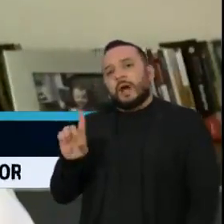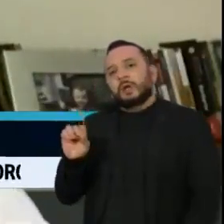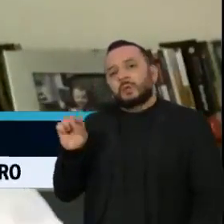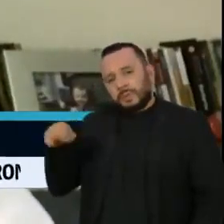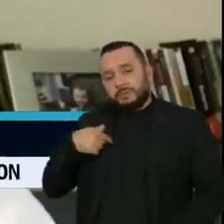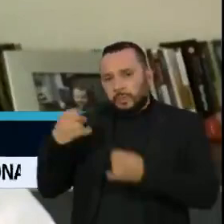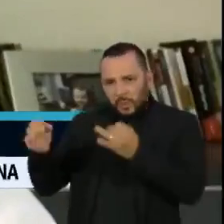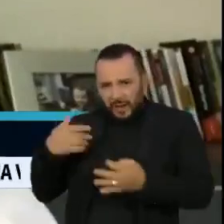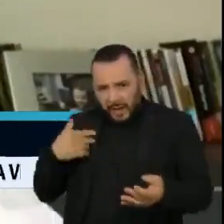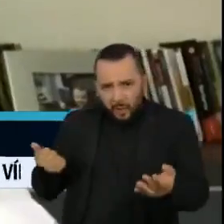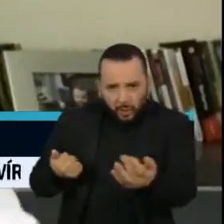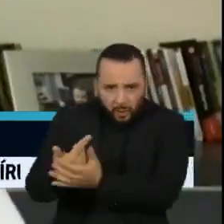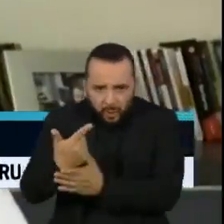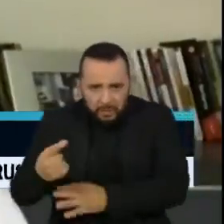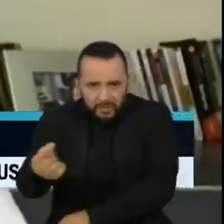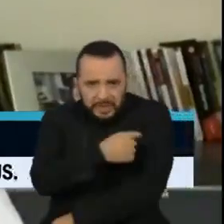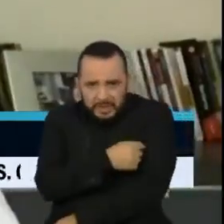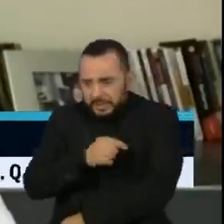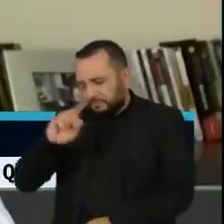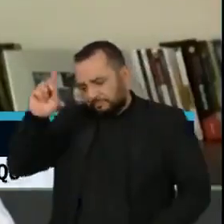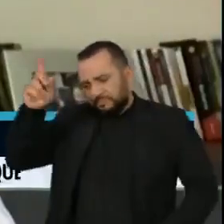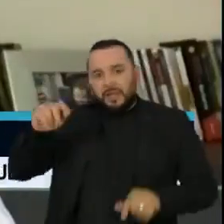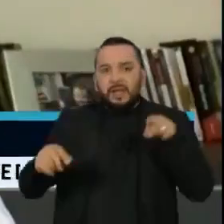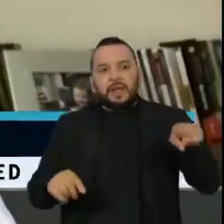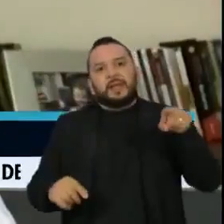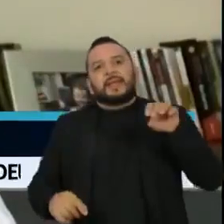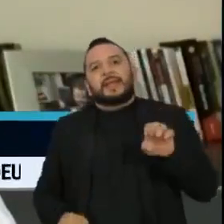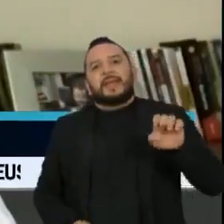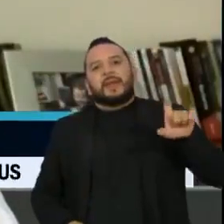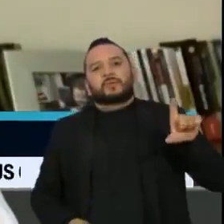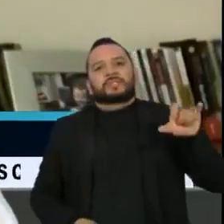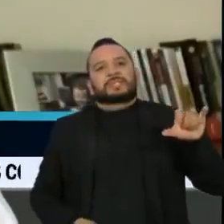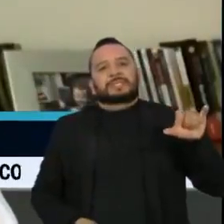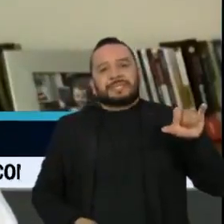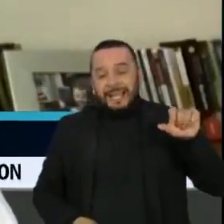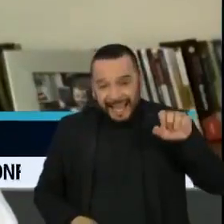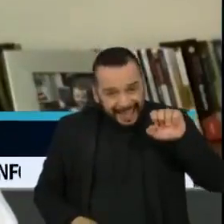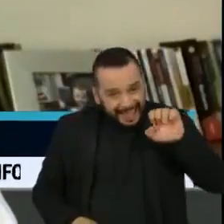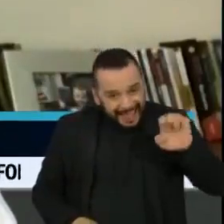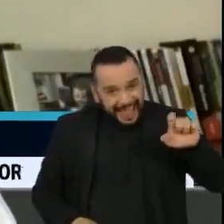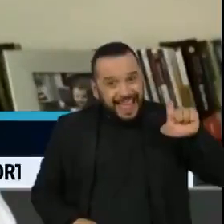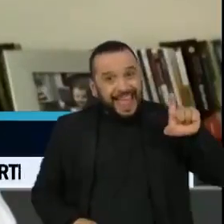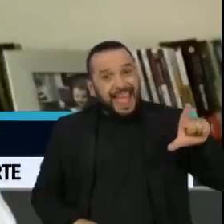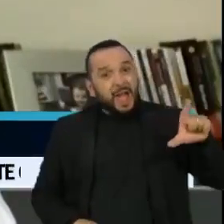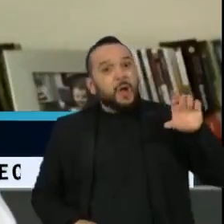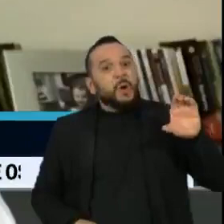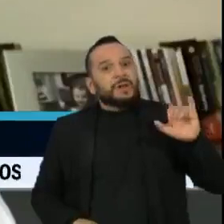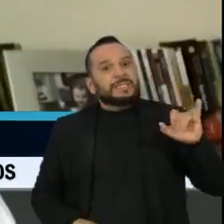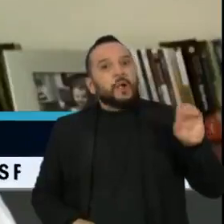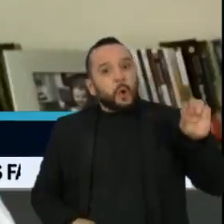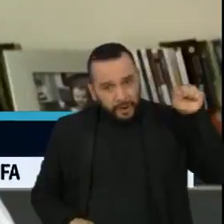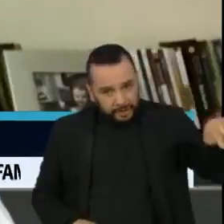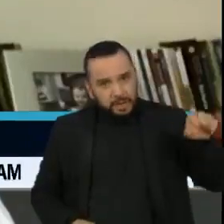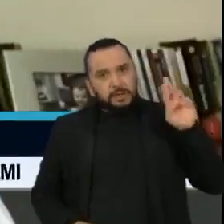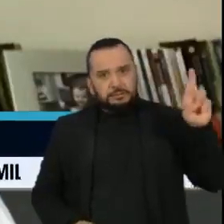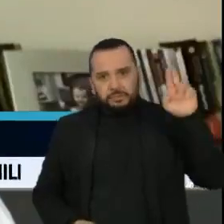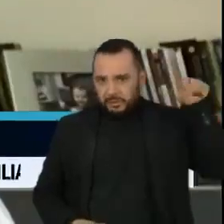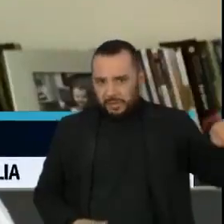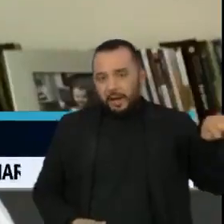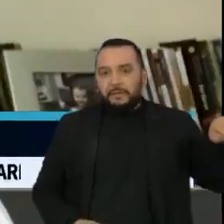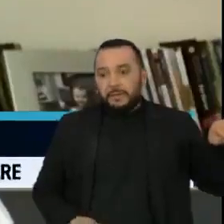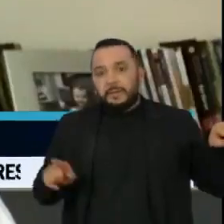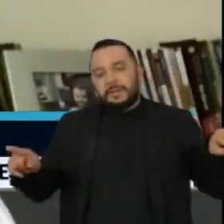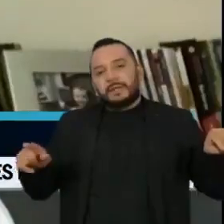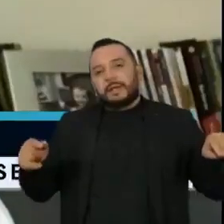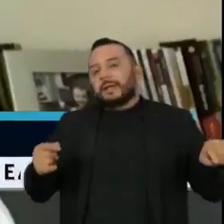tratava, era tratado diretamente com o coronel Elson. Não era o Pazuello que tratava sobre vacina. O